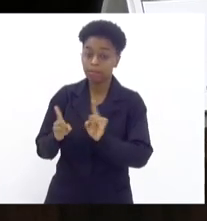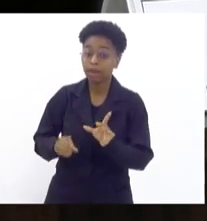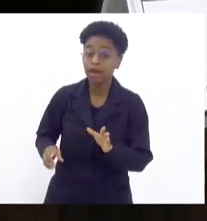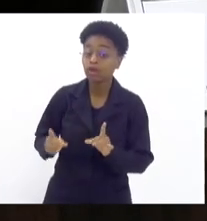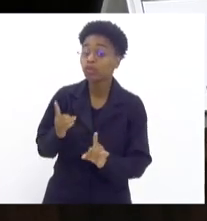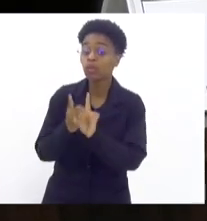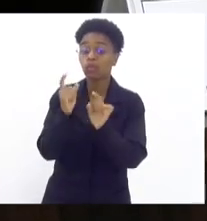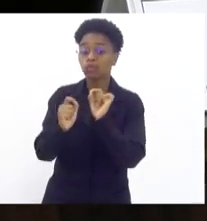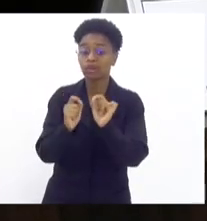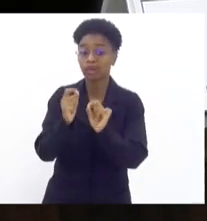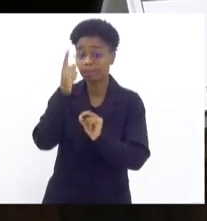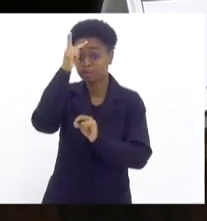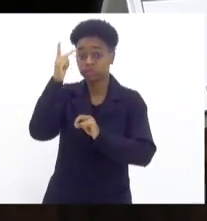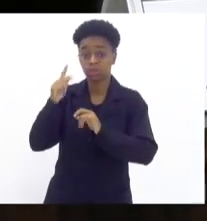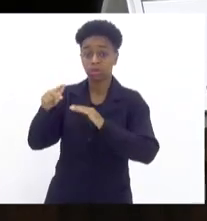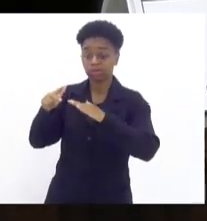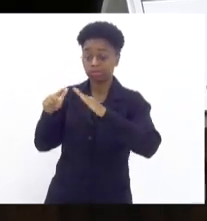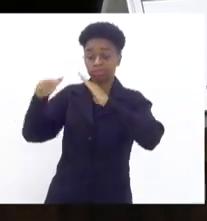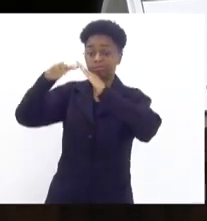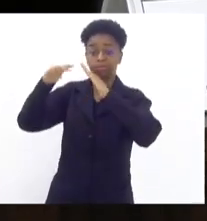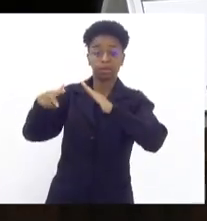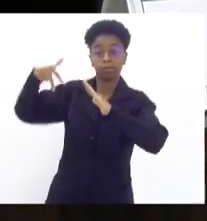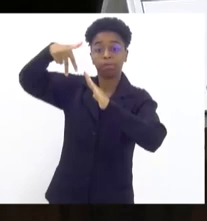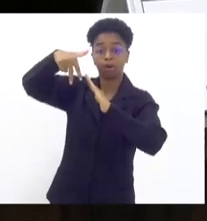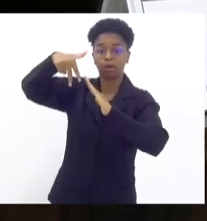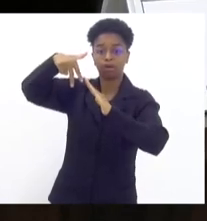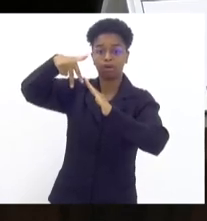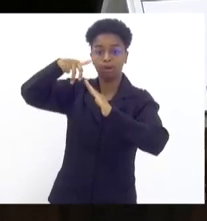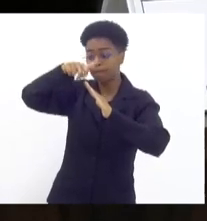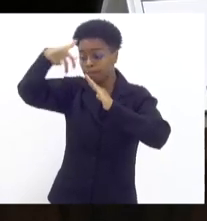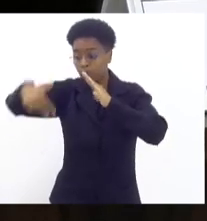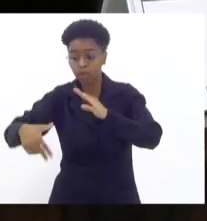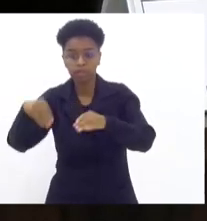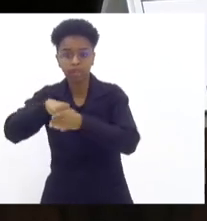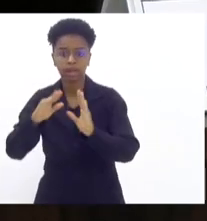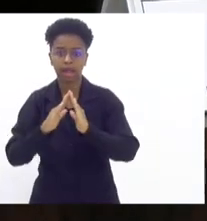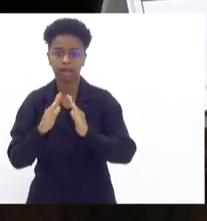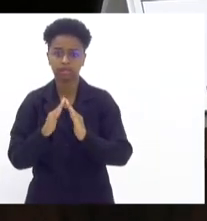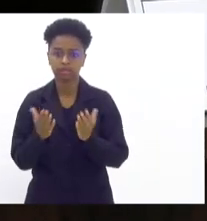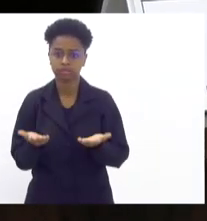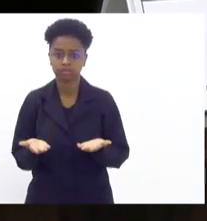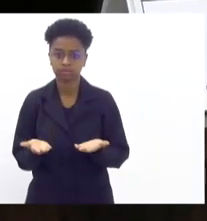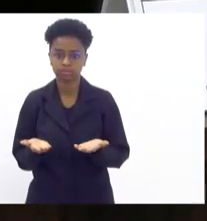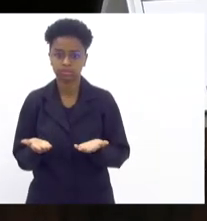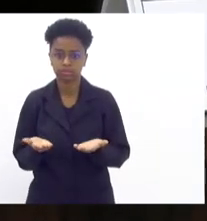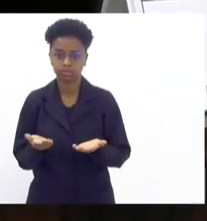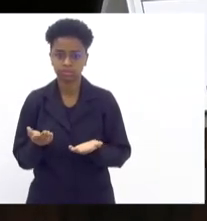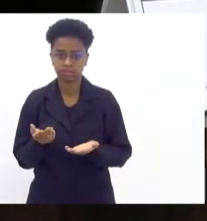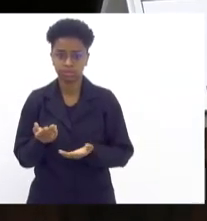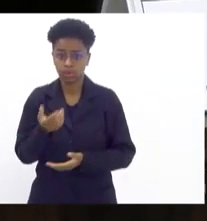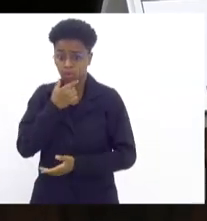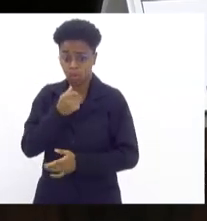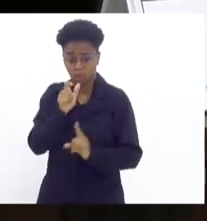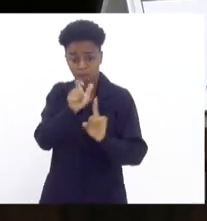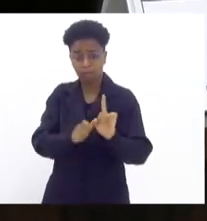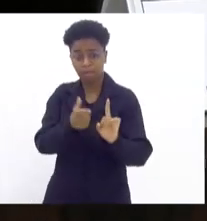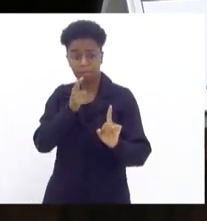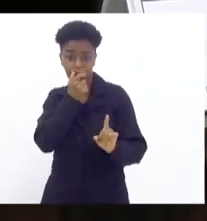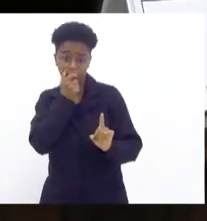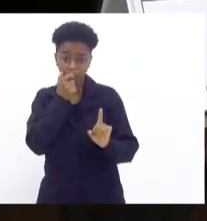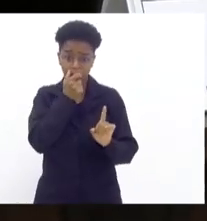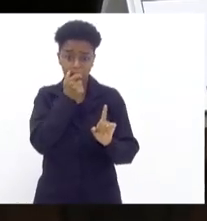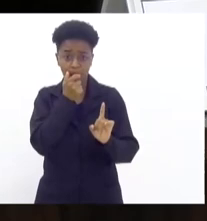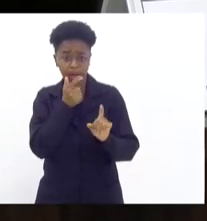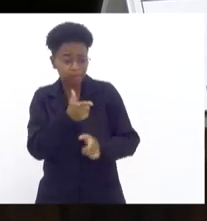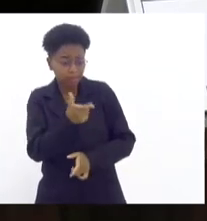a pessoa em cima da sua laje que pulga para dentro da sua casa. É um cara de radinho com uma pistola escondida